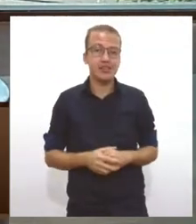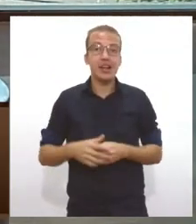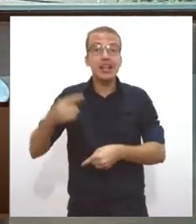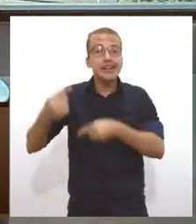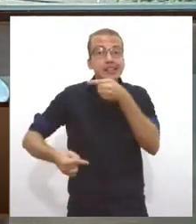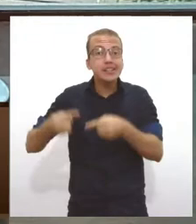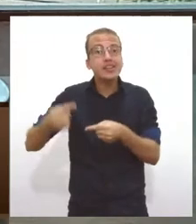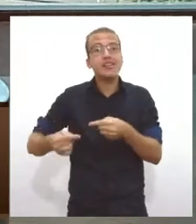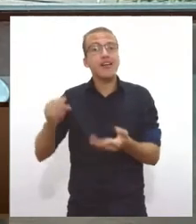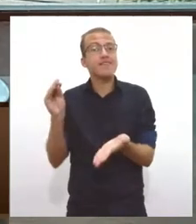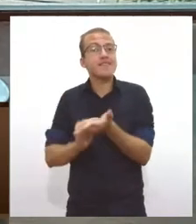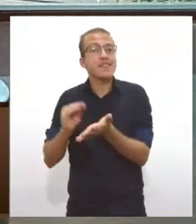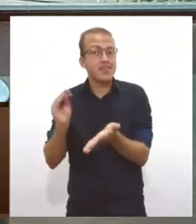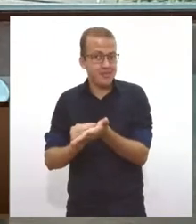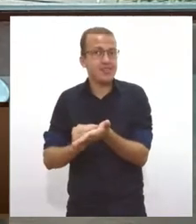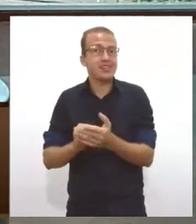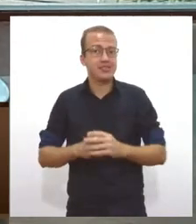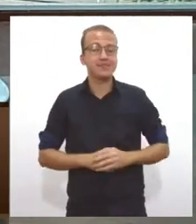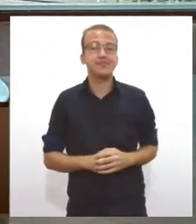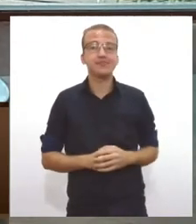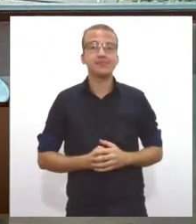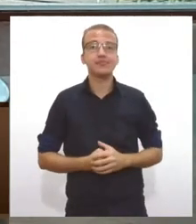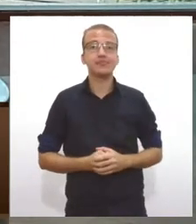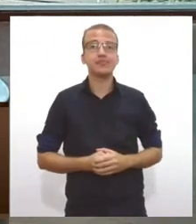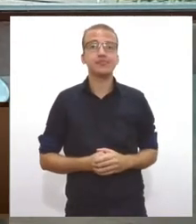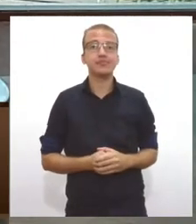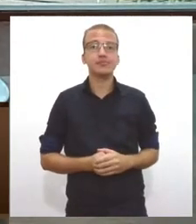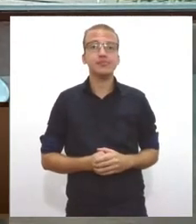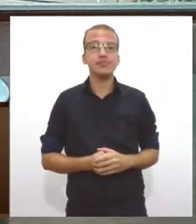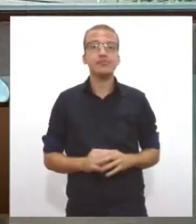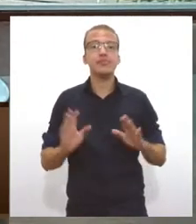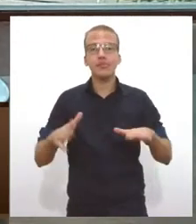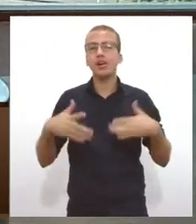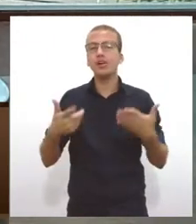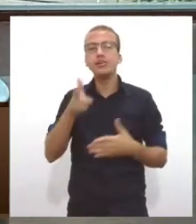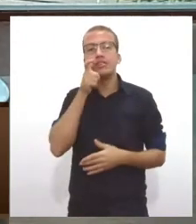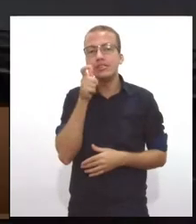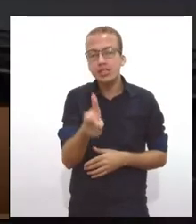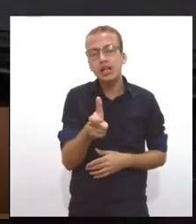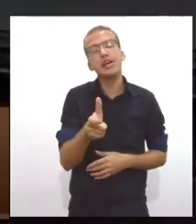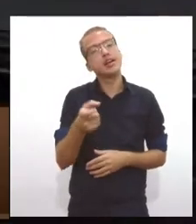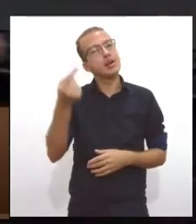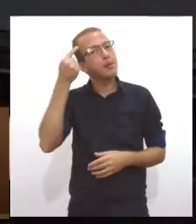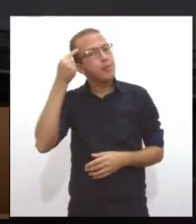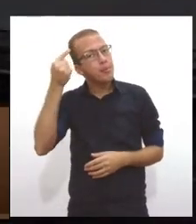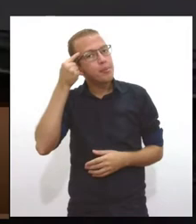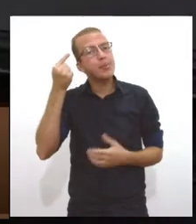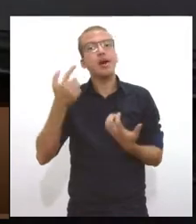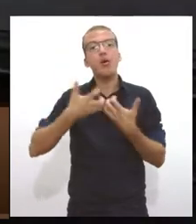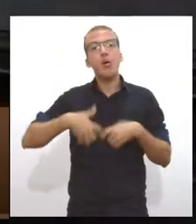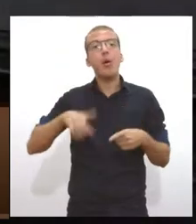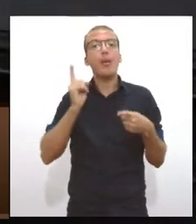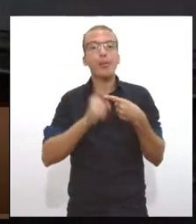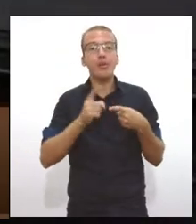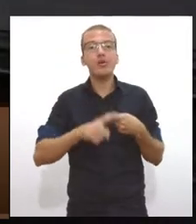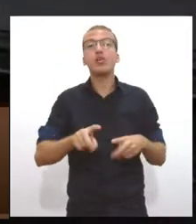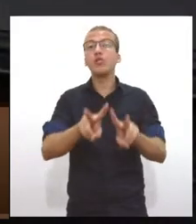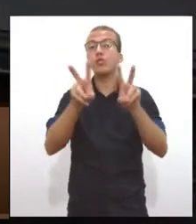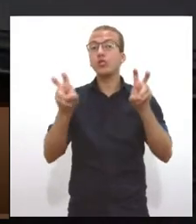Qual é a sua opinião sobre isso? É interessante a gente ter essa visão, porque o ambientalismo, ou seja,